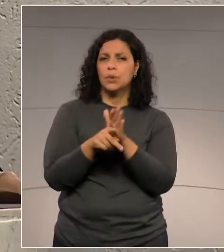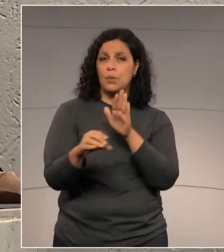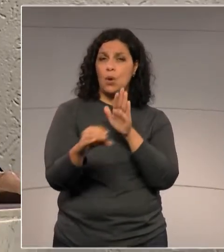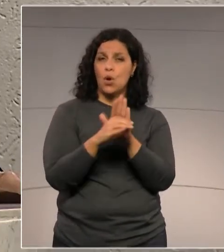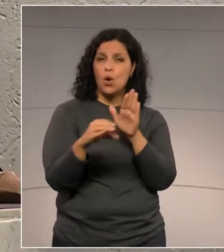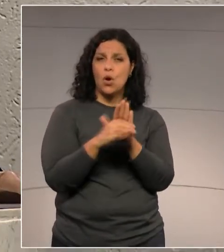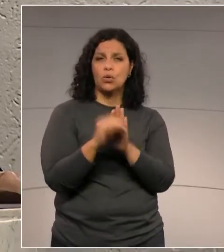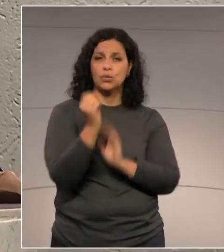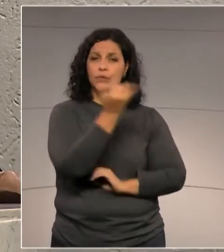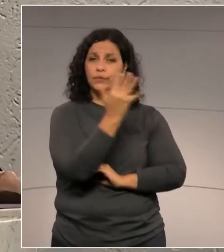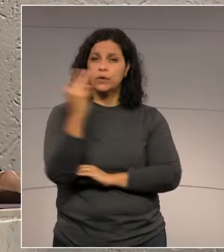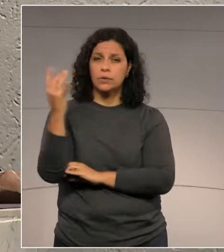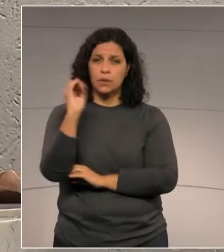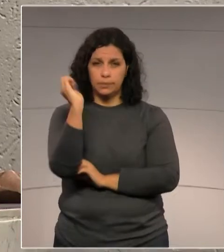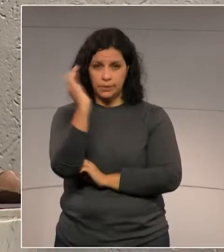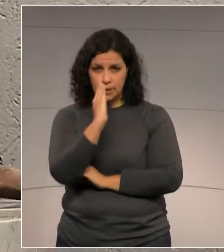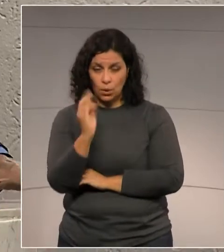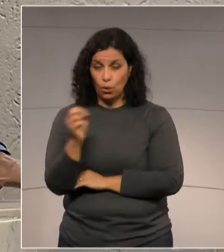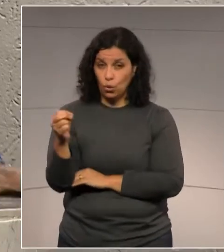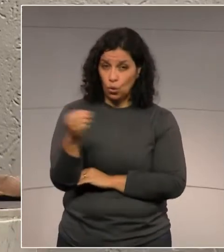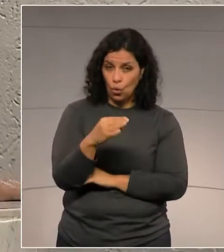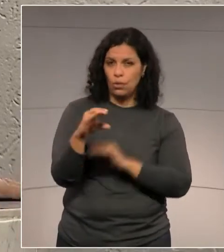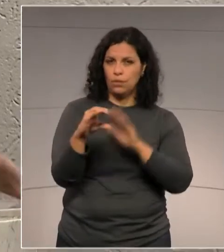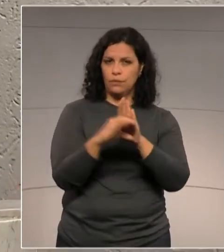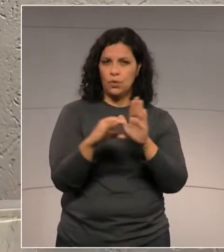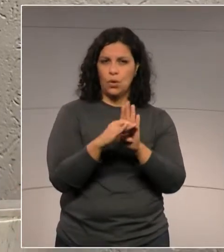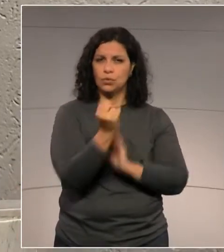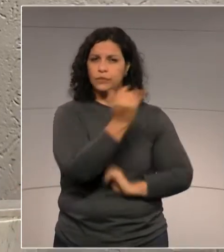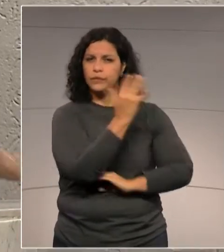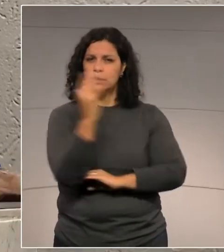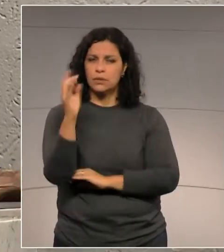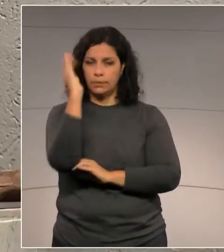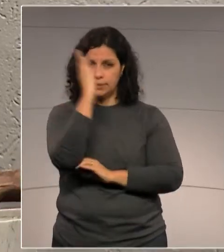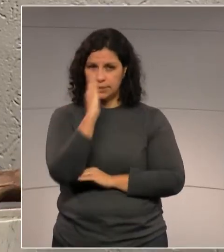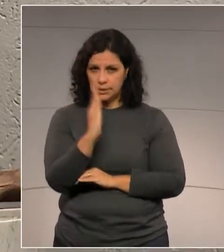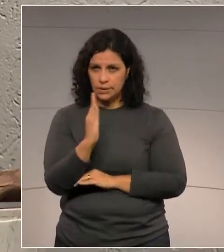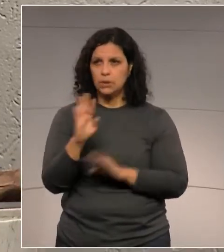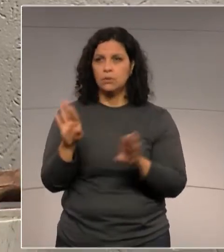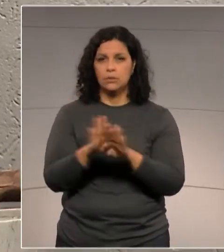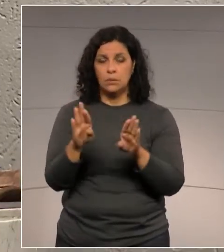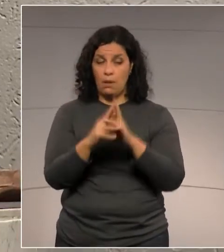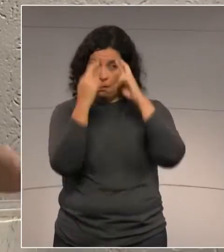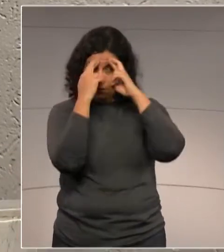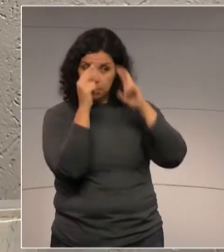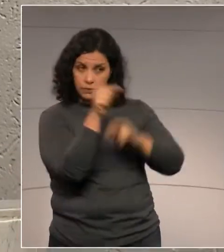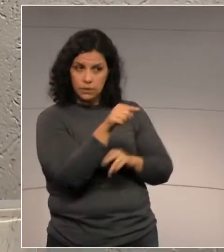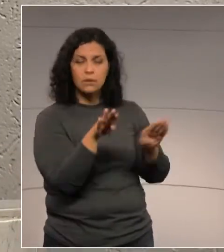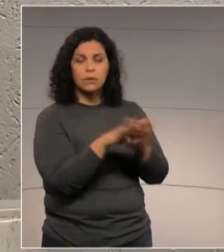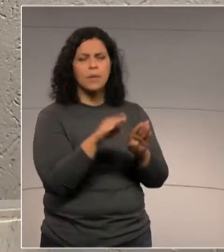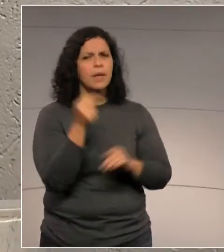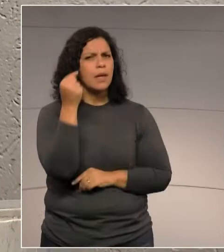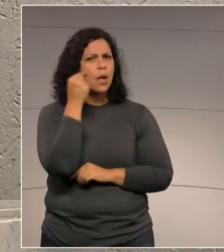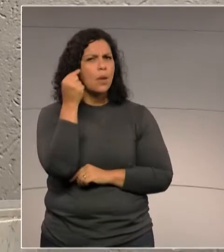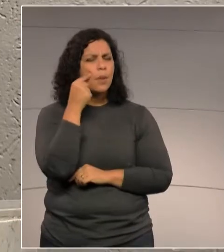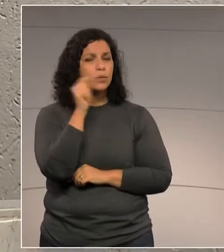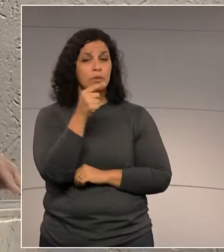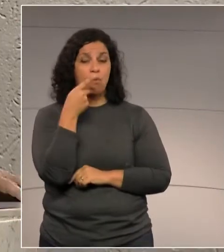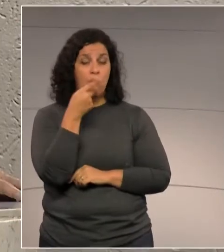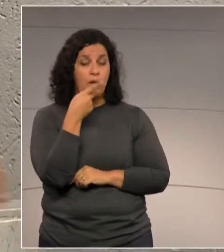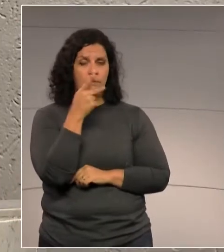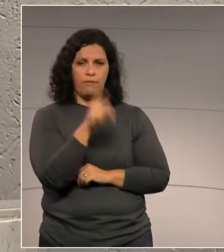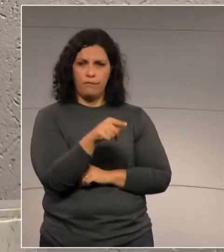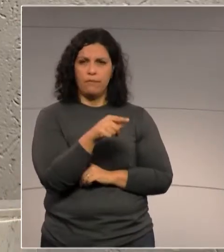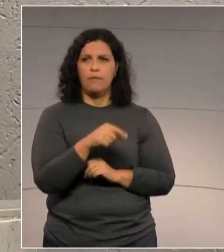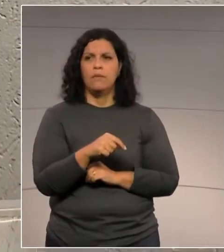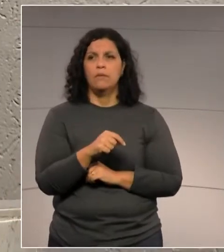Florestal Brasileiro, no novo Código Florestal, e aí, deputado Goura, com o devido respeito, eu penso que a sua fala,